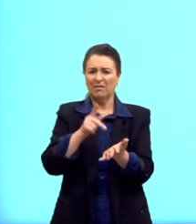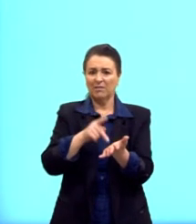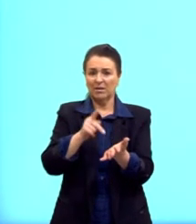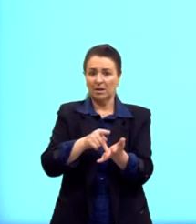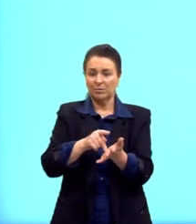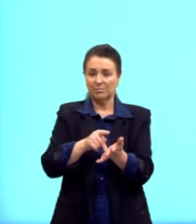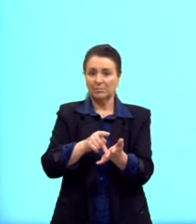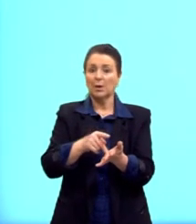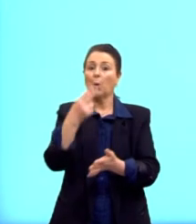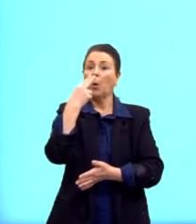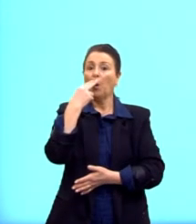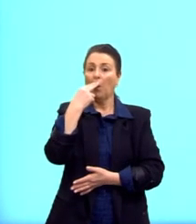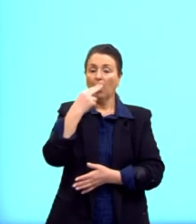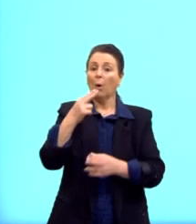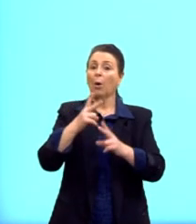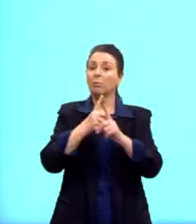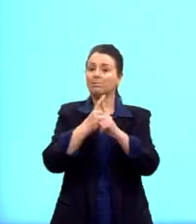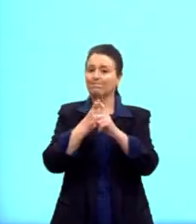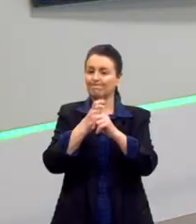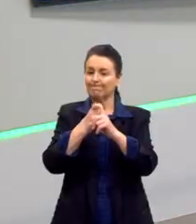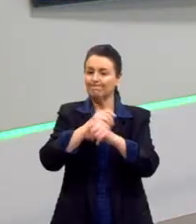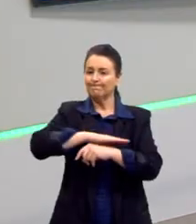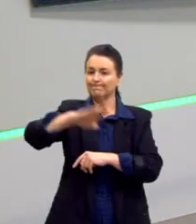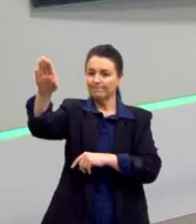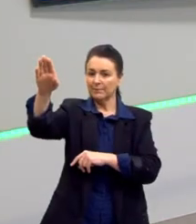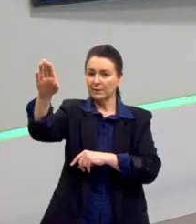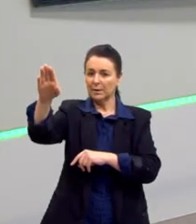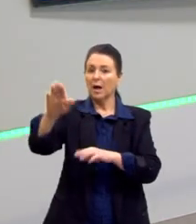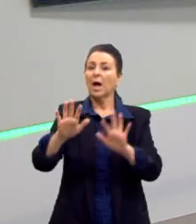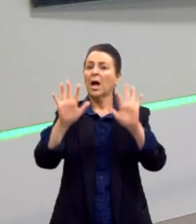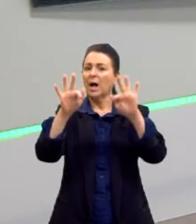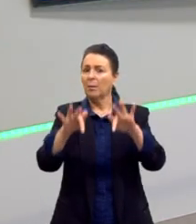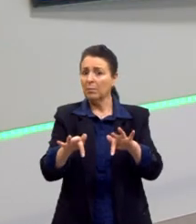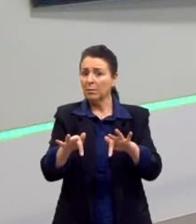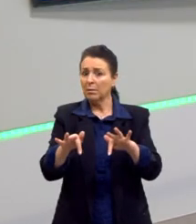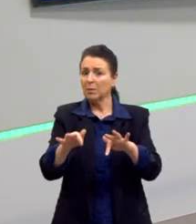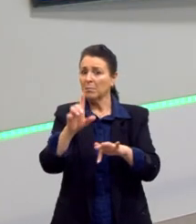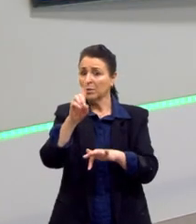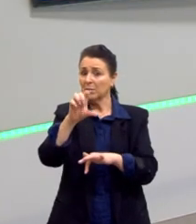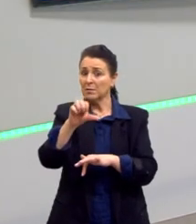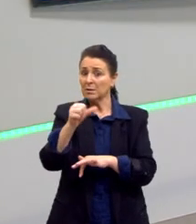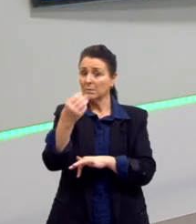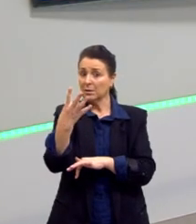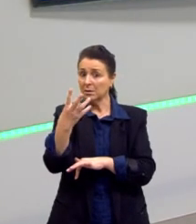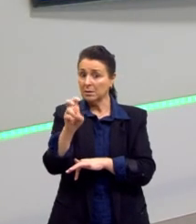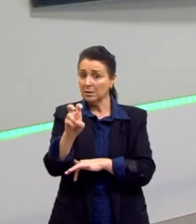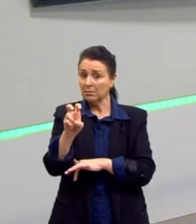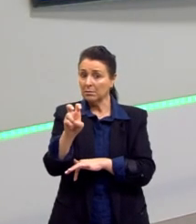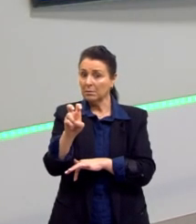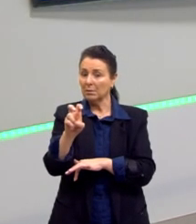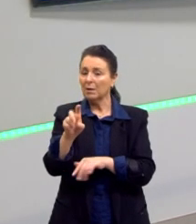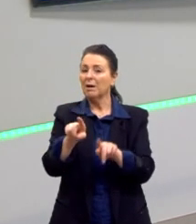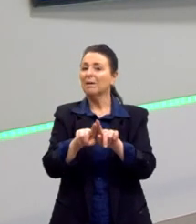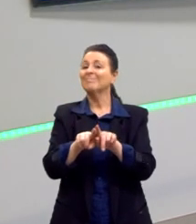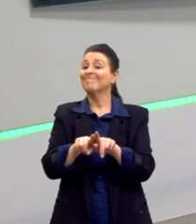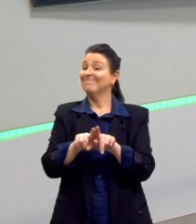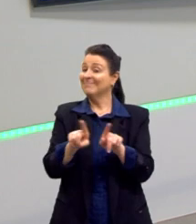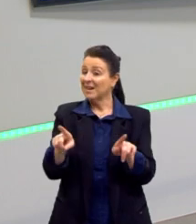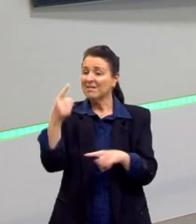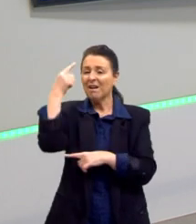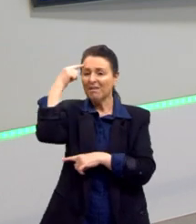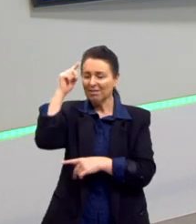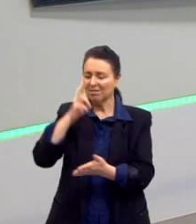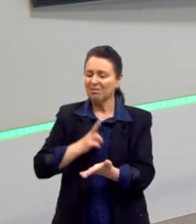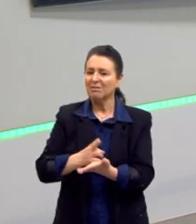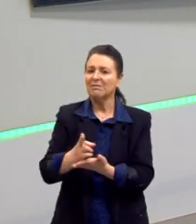ideias dele. Militarmente, ele foi, em 1945, mas até hoje, tem muitas ideias nazistas por aí. E hoje em dia,